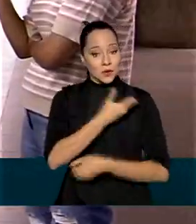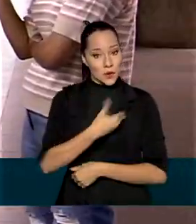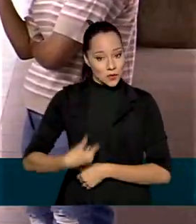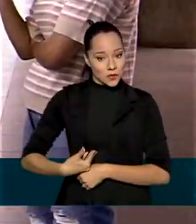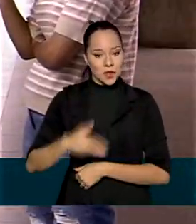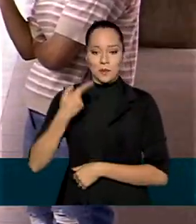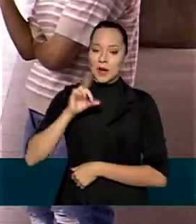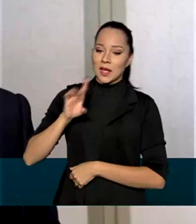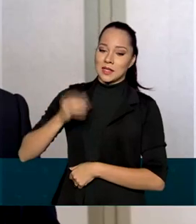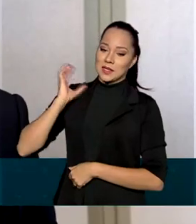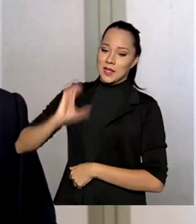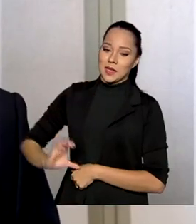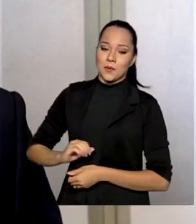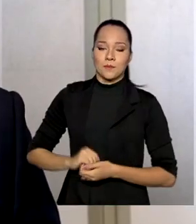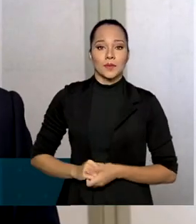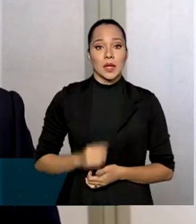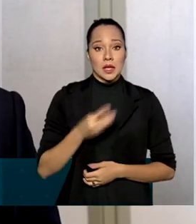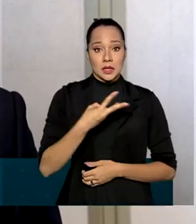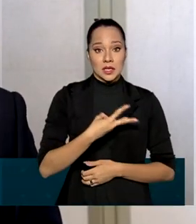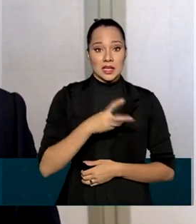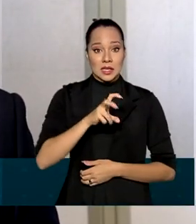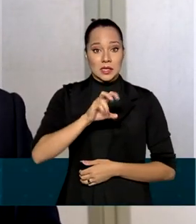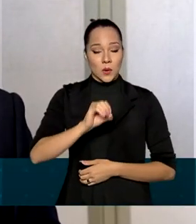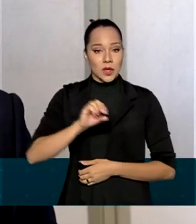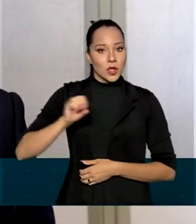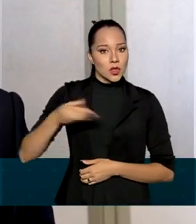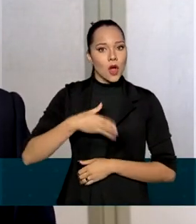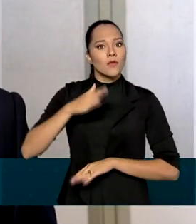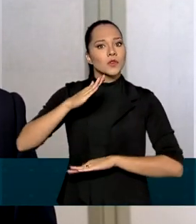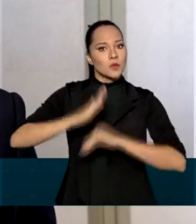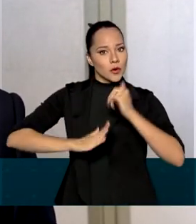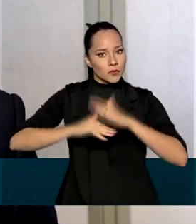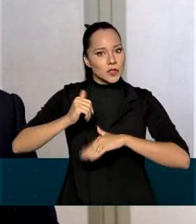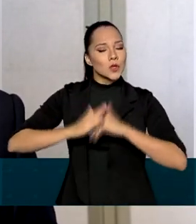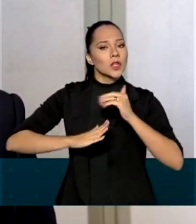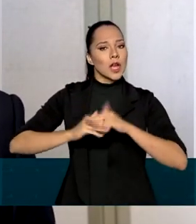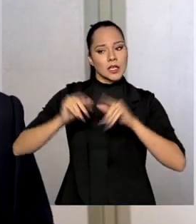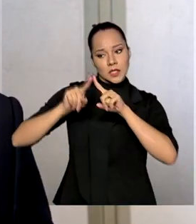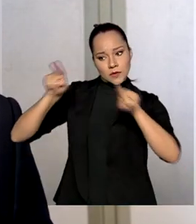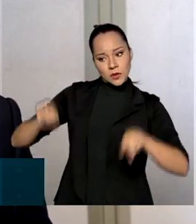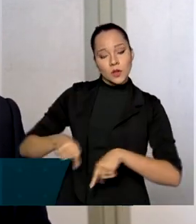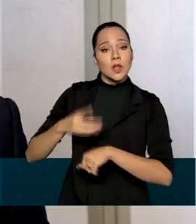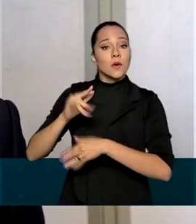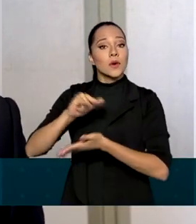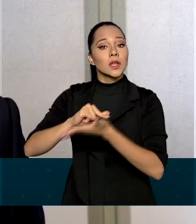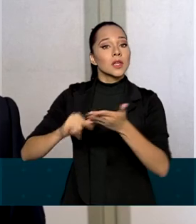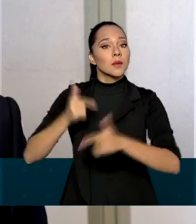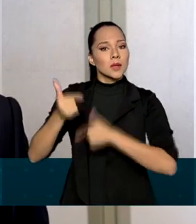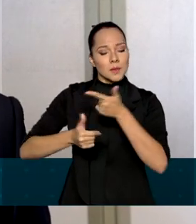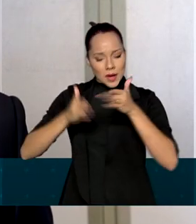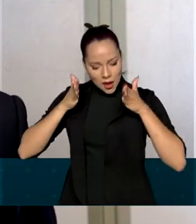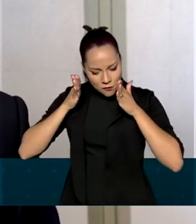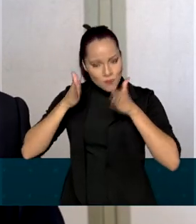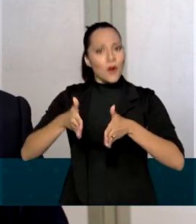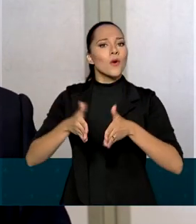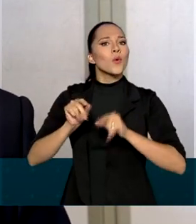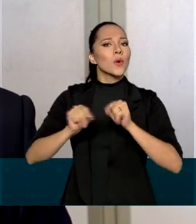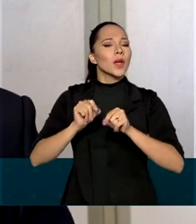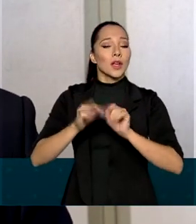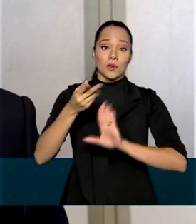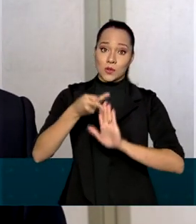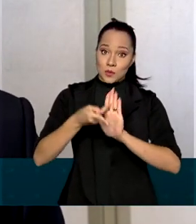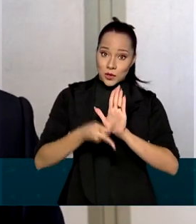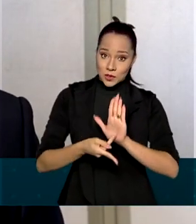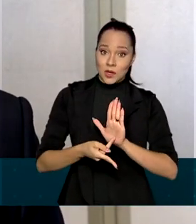ao cidadão. 350 novos profissionais e servidores temporários foram contratados para atuar exclusivamente nos